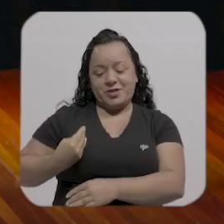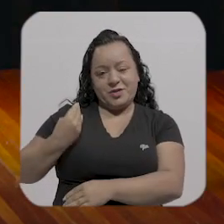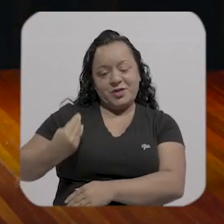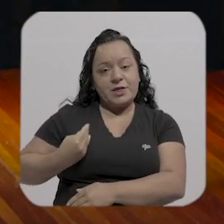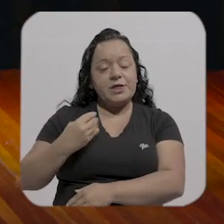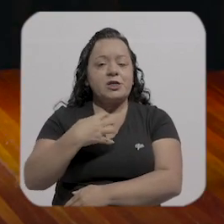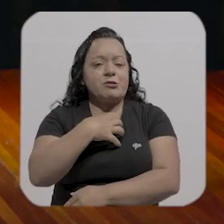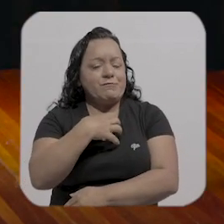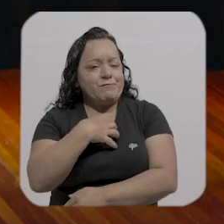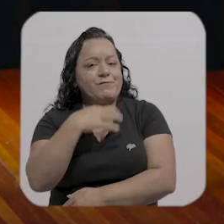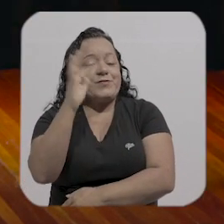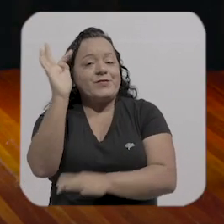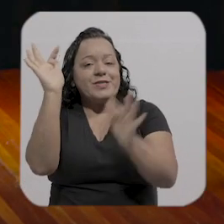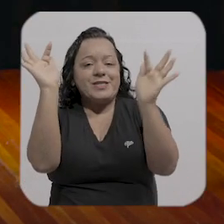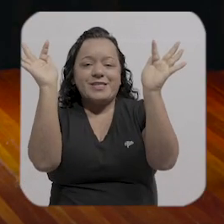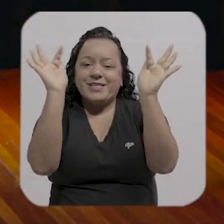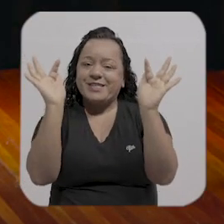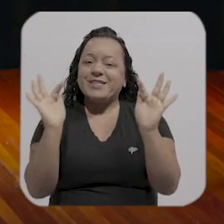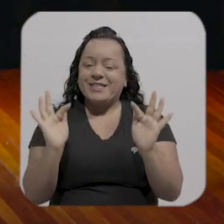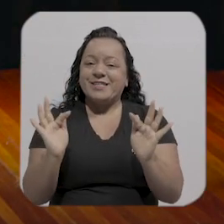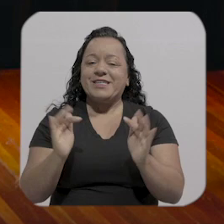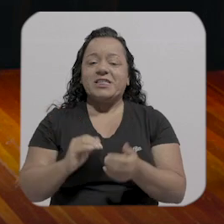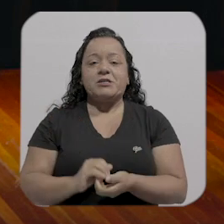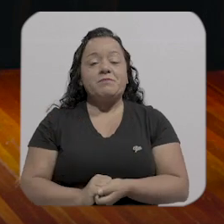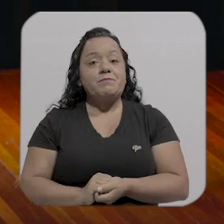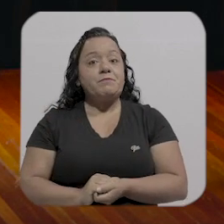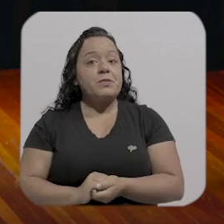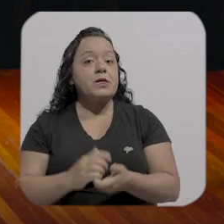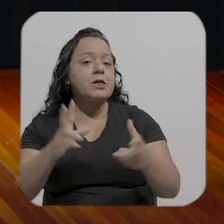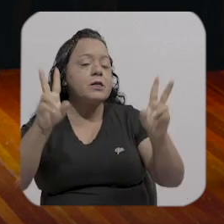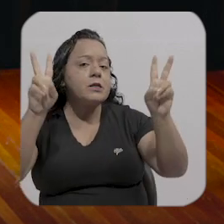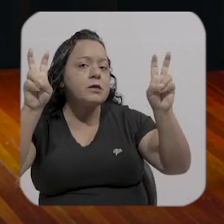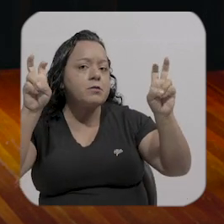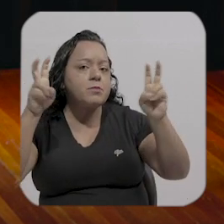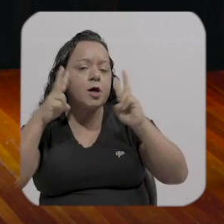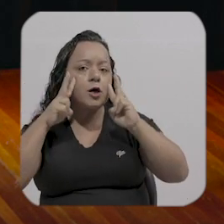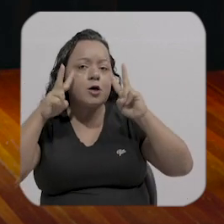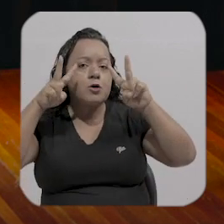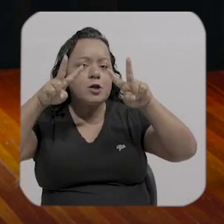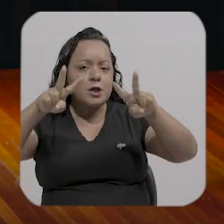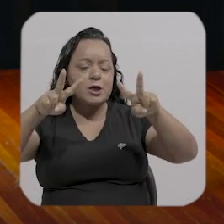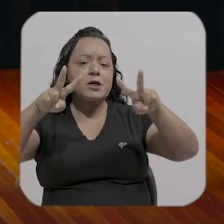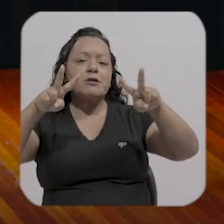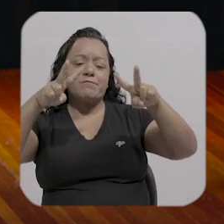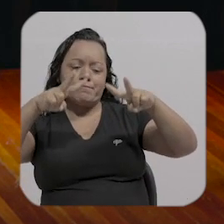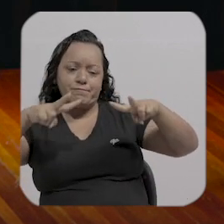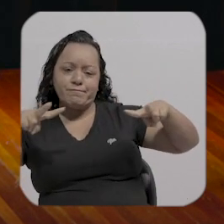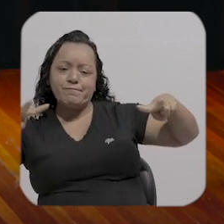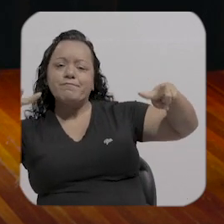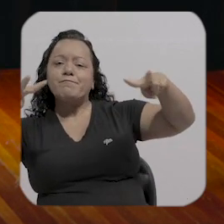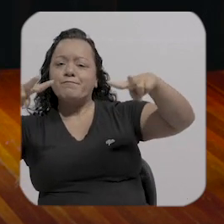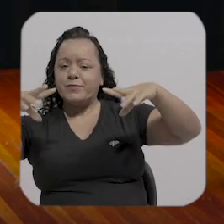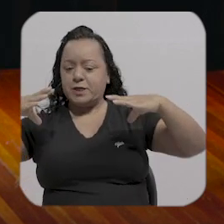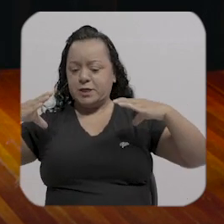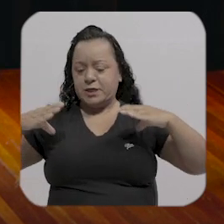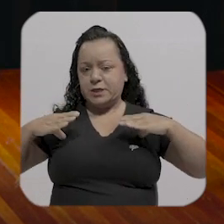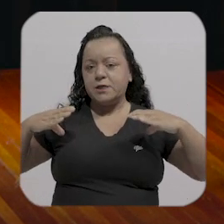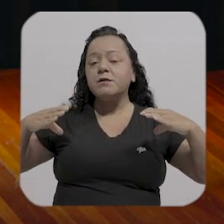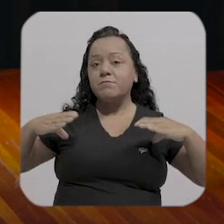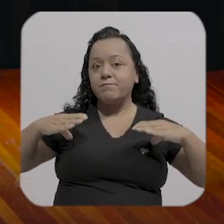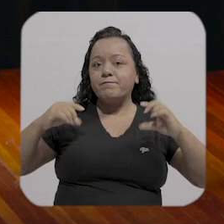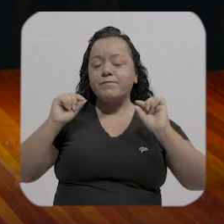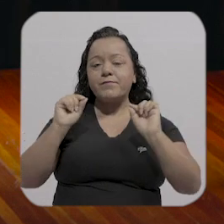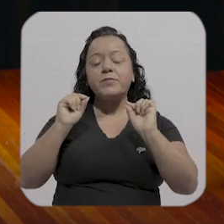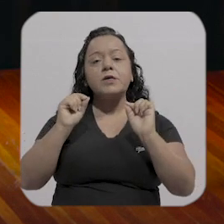Estou feliz mesmo, muito, muito alegre. Amigo, já que o tema é olhar sobre a cidade, Lançar o olhar para esse lugar,